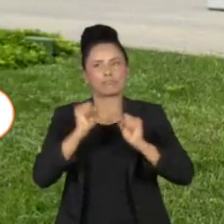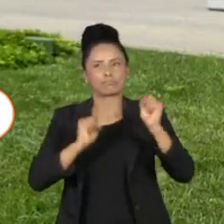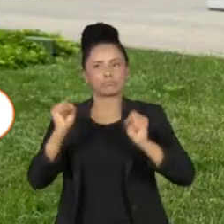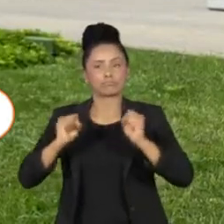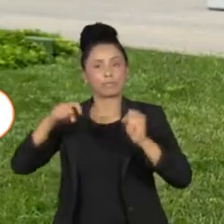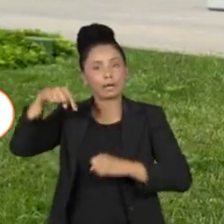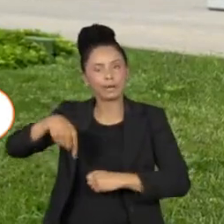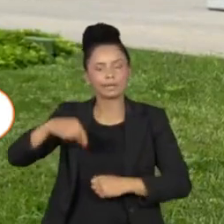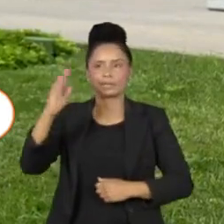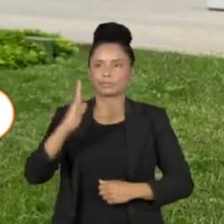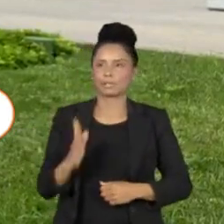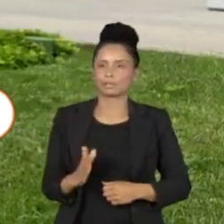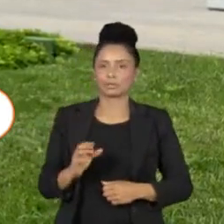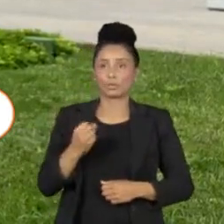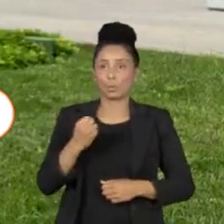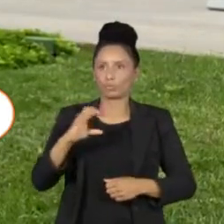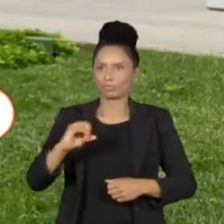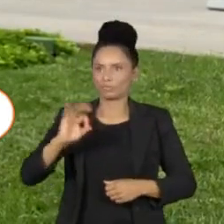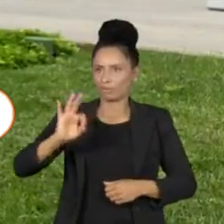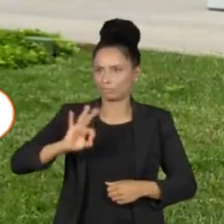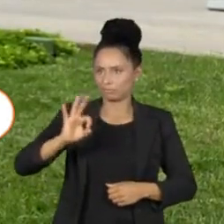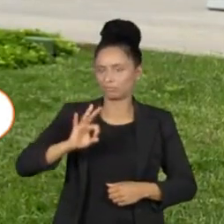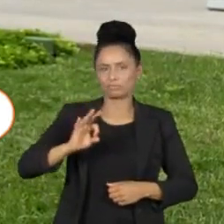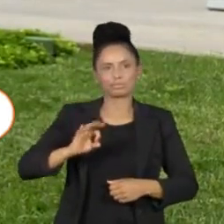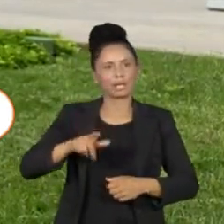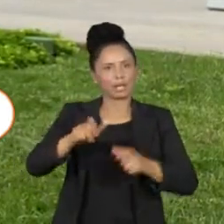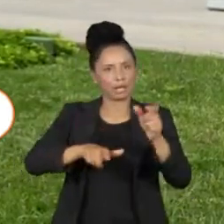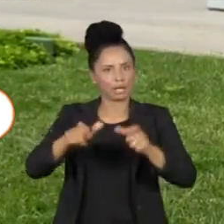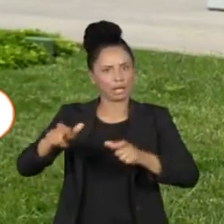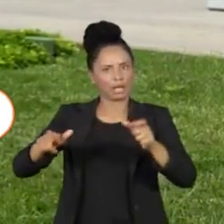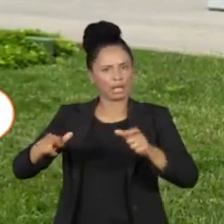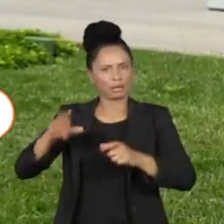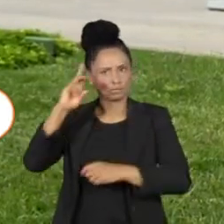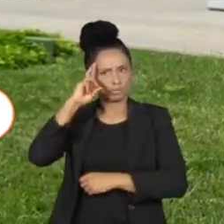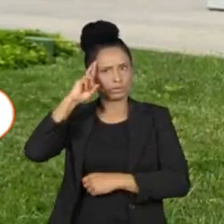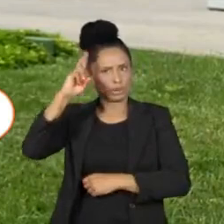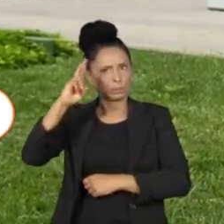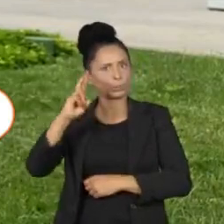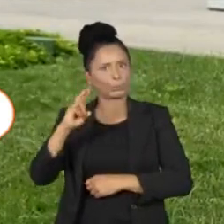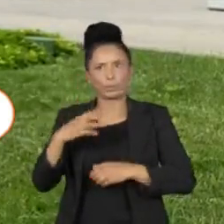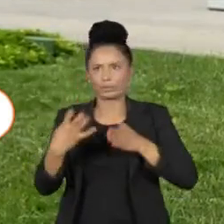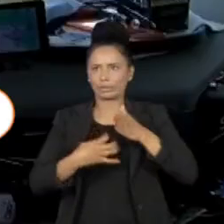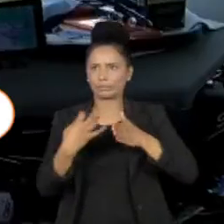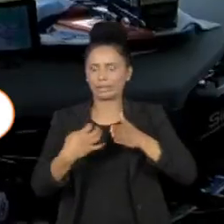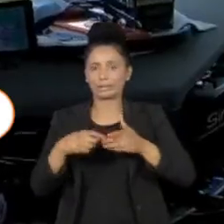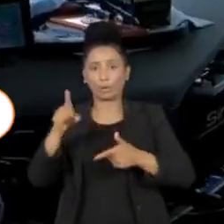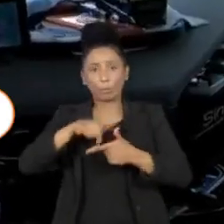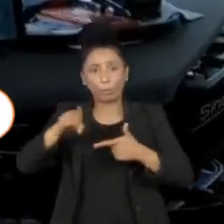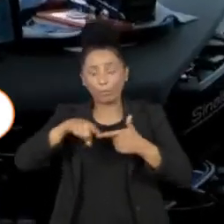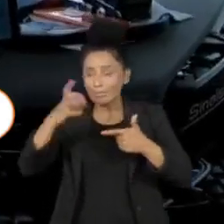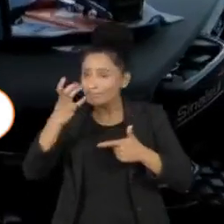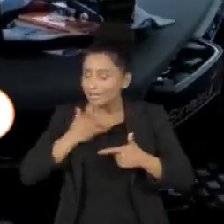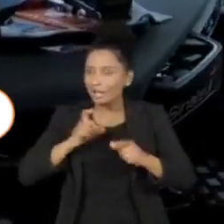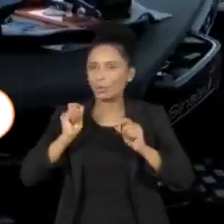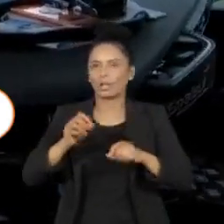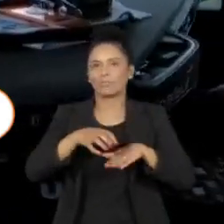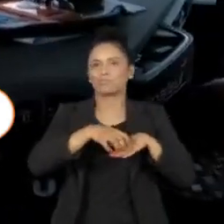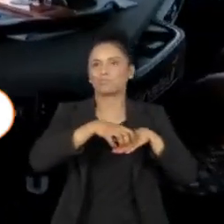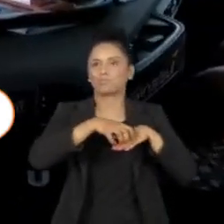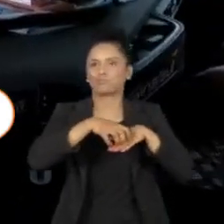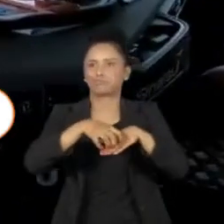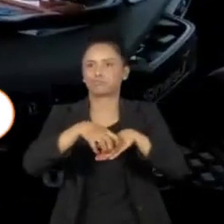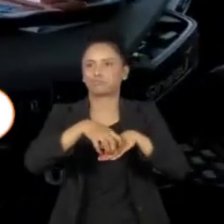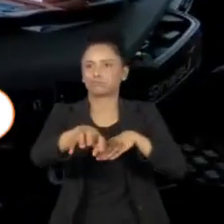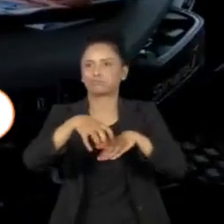% deles, o maior problema de infraestrutura hoje é a logística. O transporte mais utilizado é o